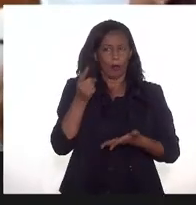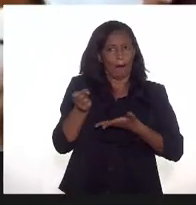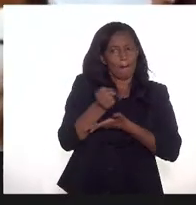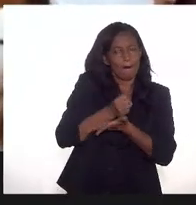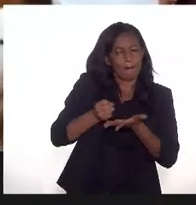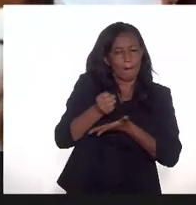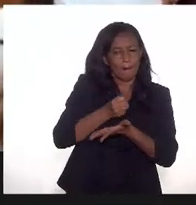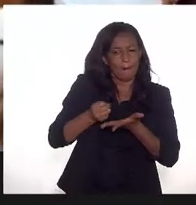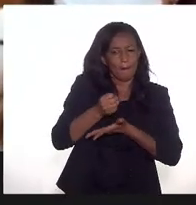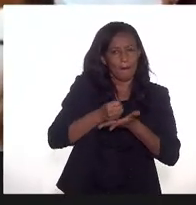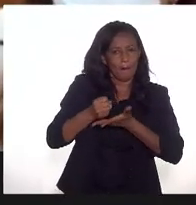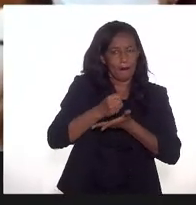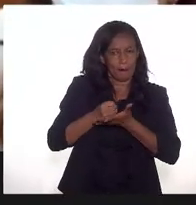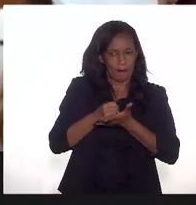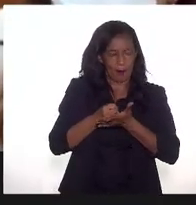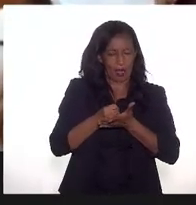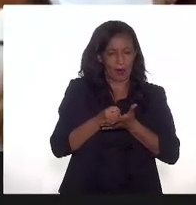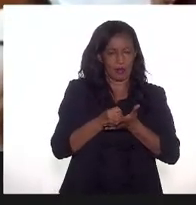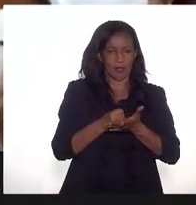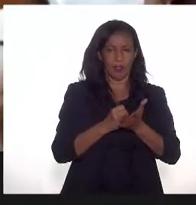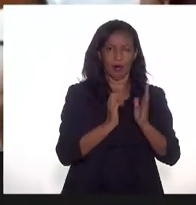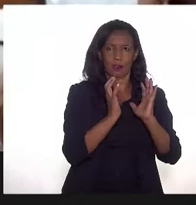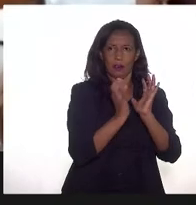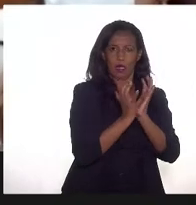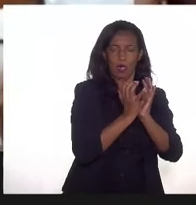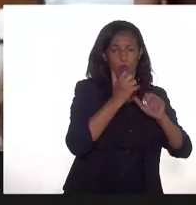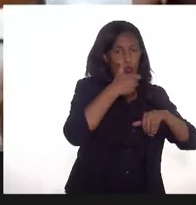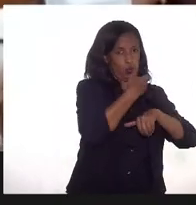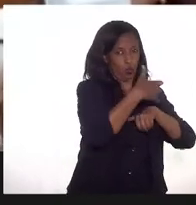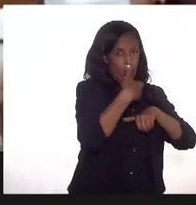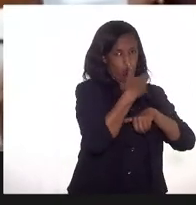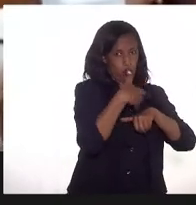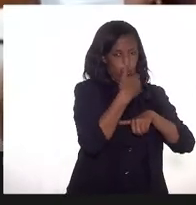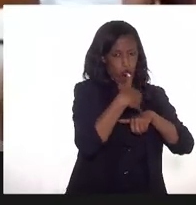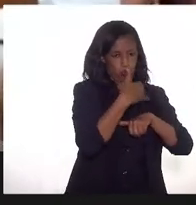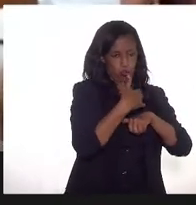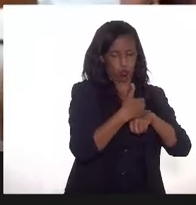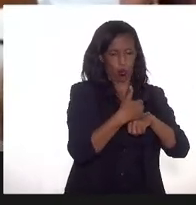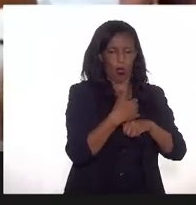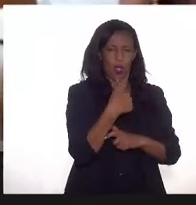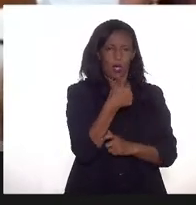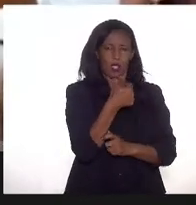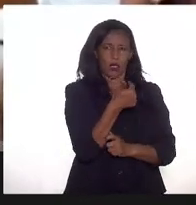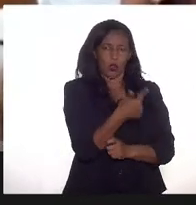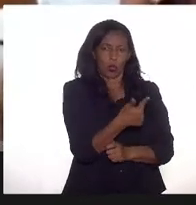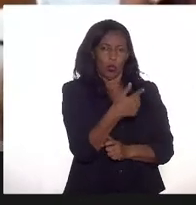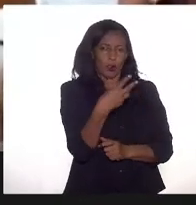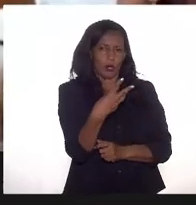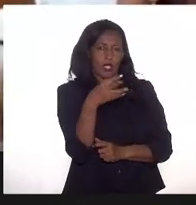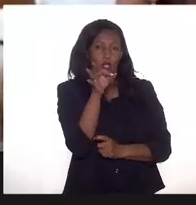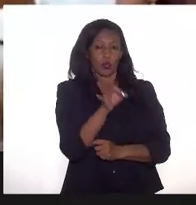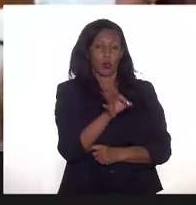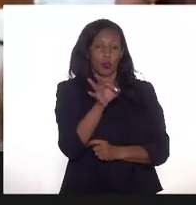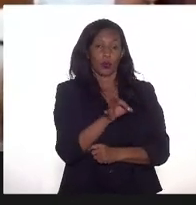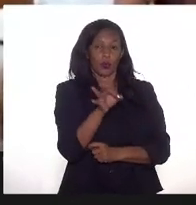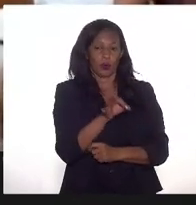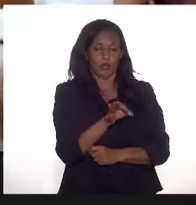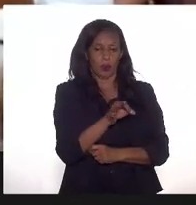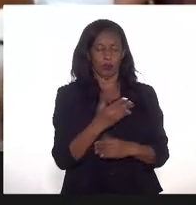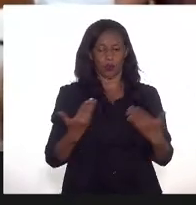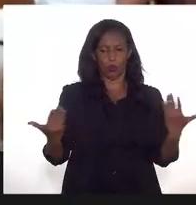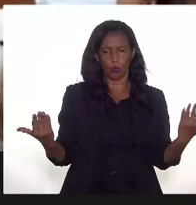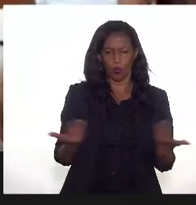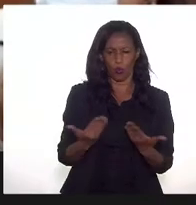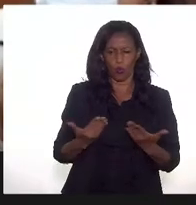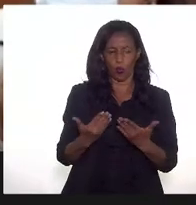se balizava, passou a ser o Brent puro, se eu não me engano, entre 10,5 e 13% do valor do Brent puro. Hoje,